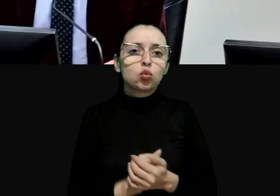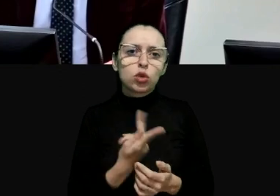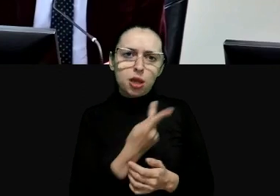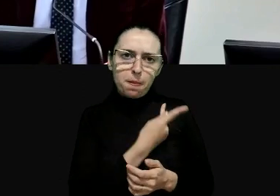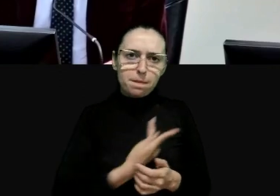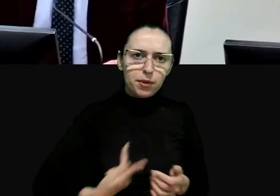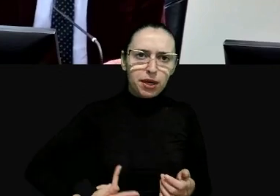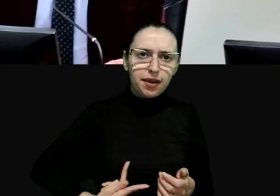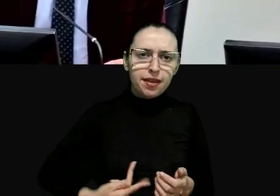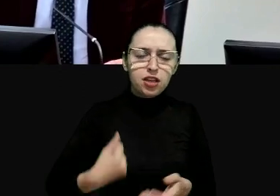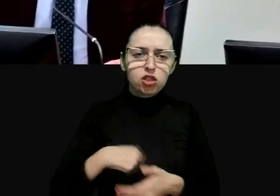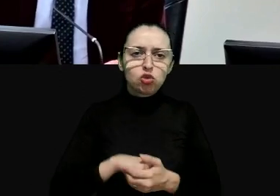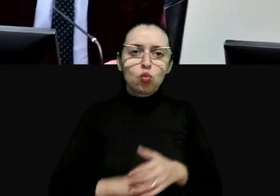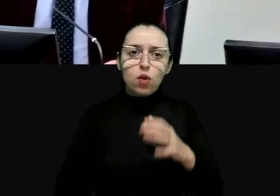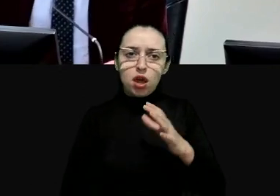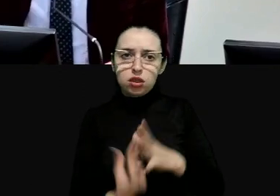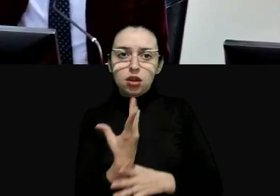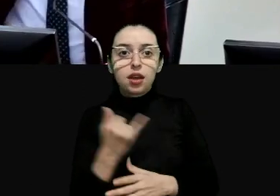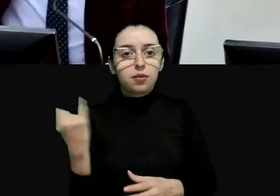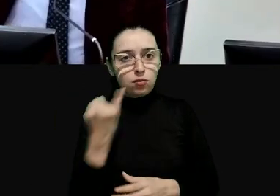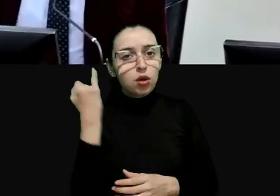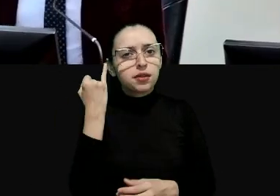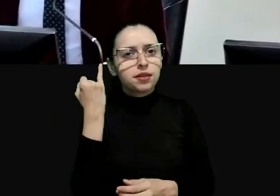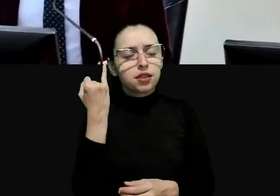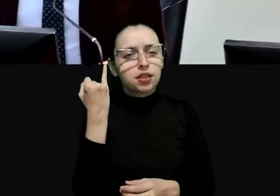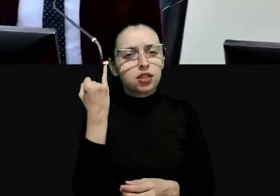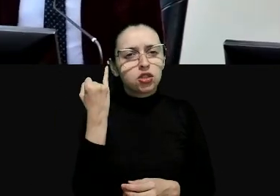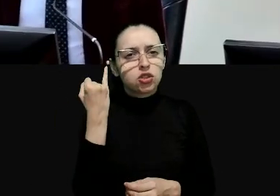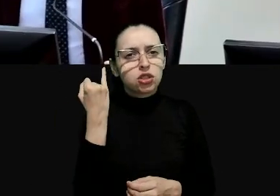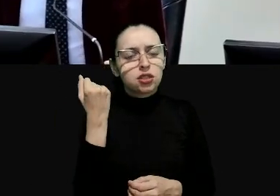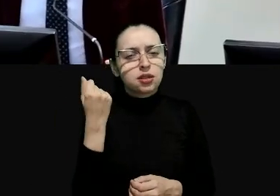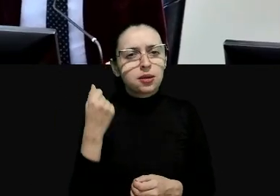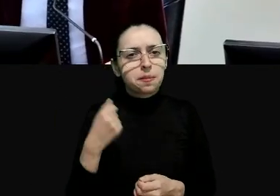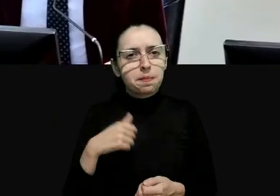que é uma inovação que é importante para